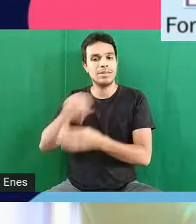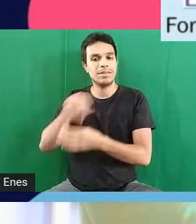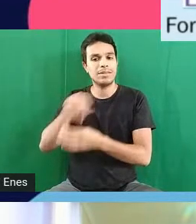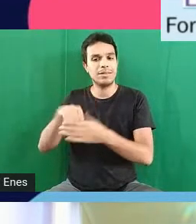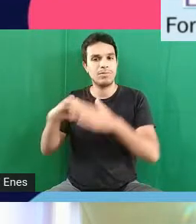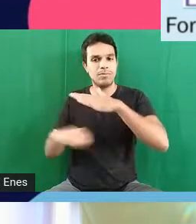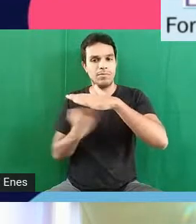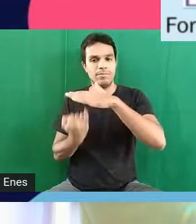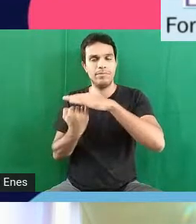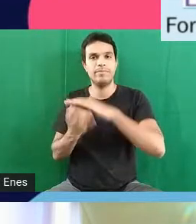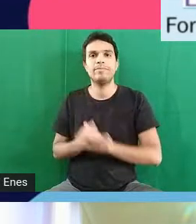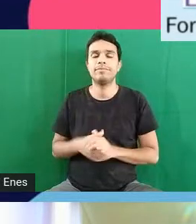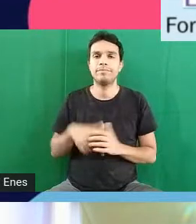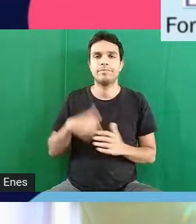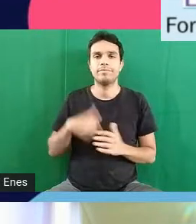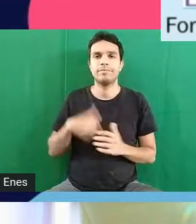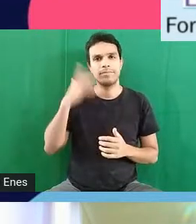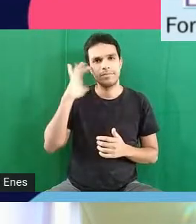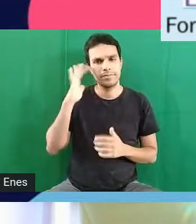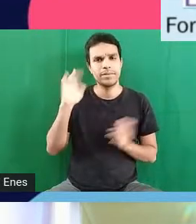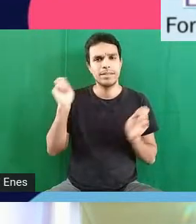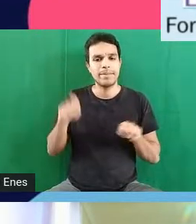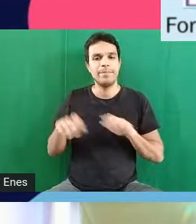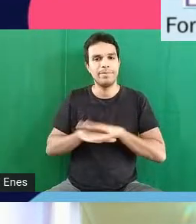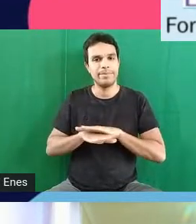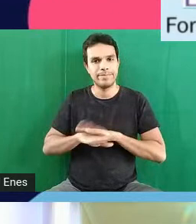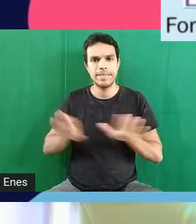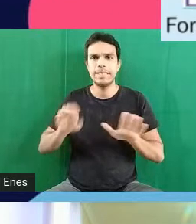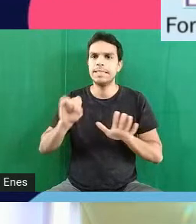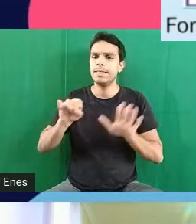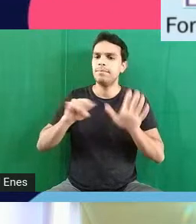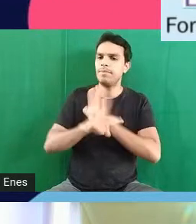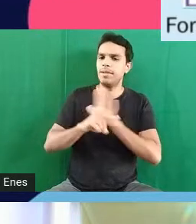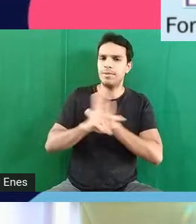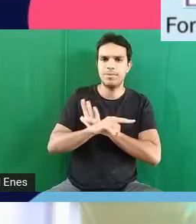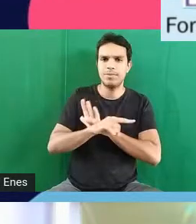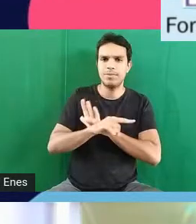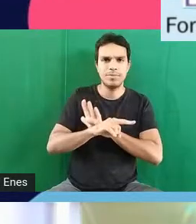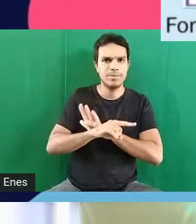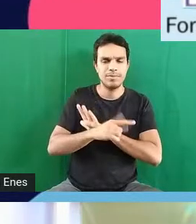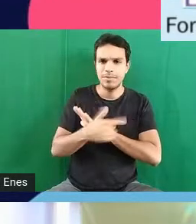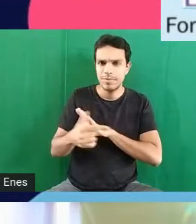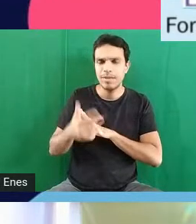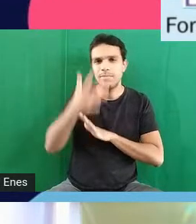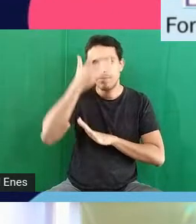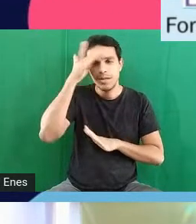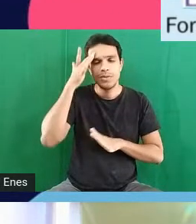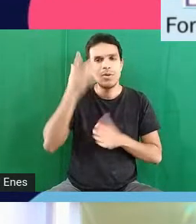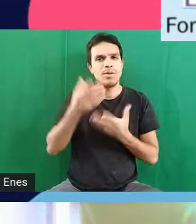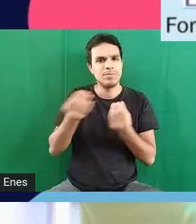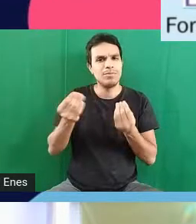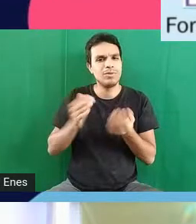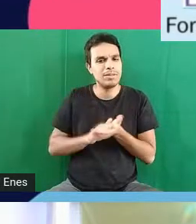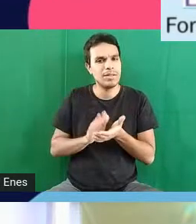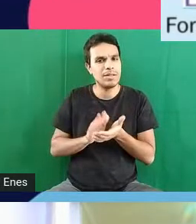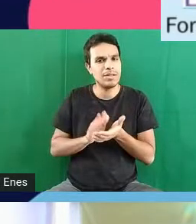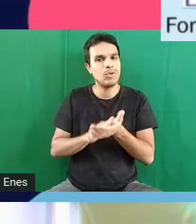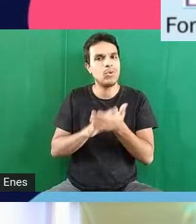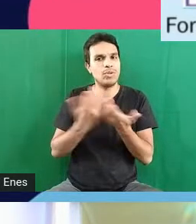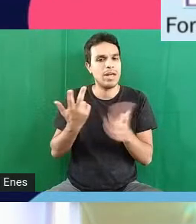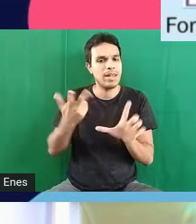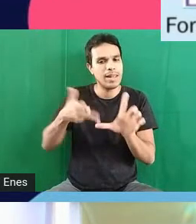beleza acho que a gente pode encerrar então se não tem mais perguntas um monte de gente elogiando a live obrigado pessoal a gente